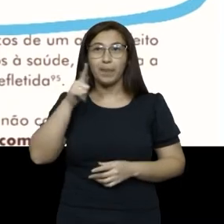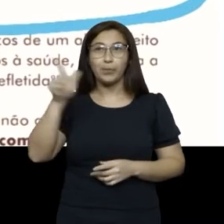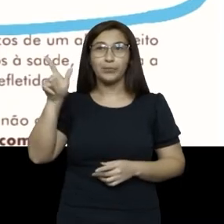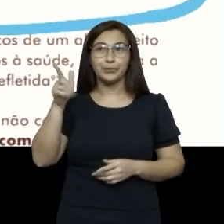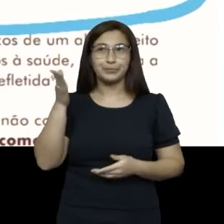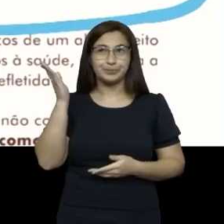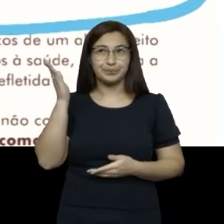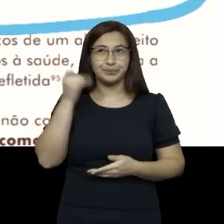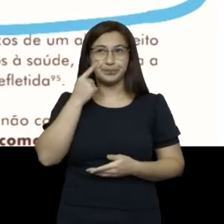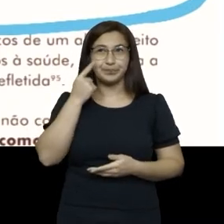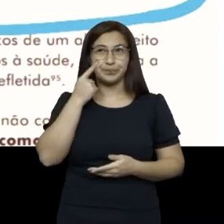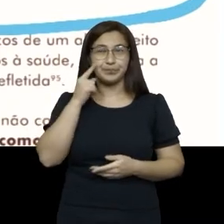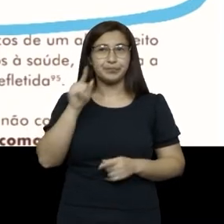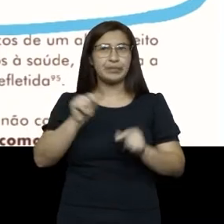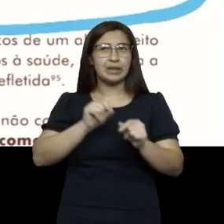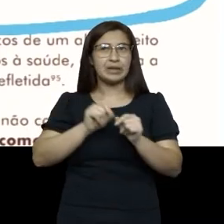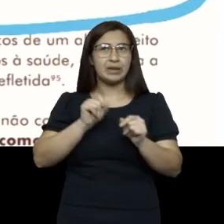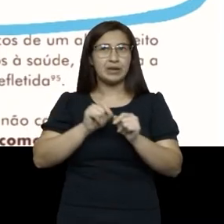eles fazem